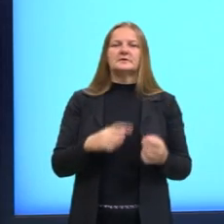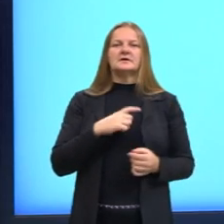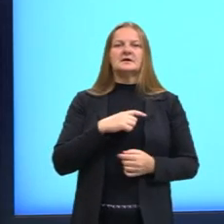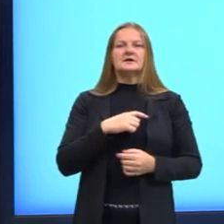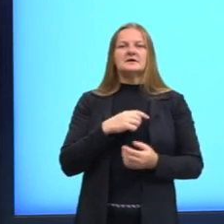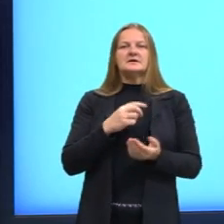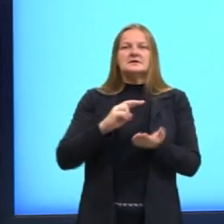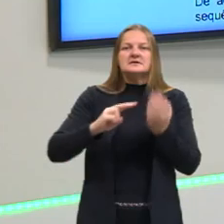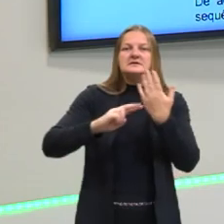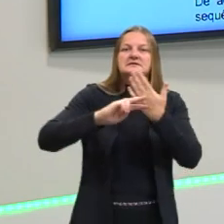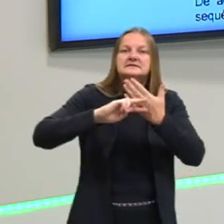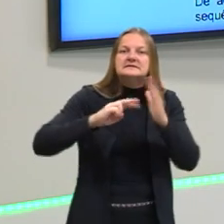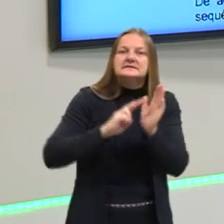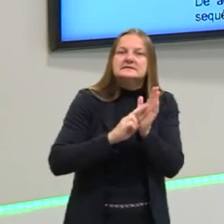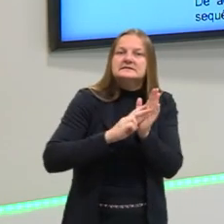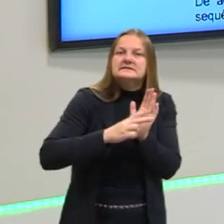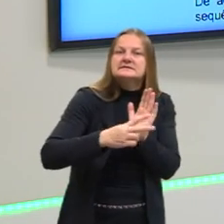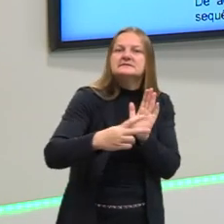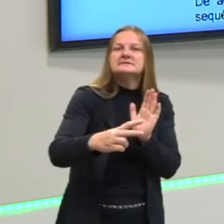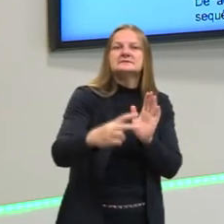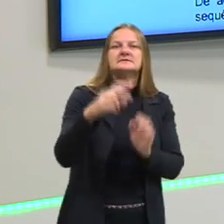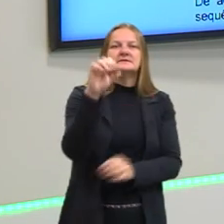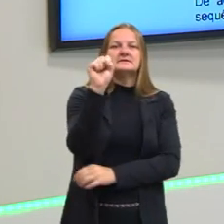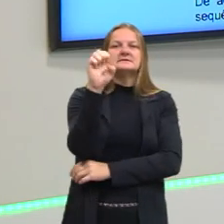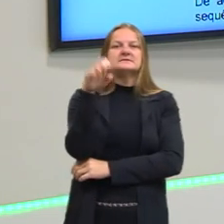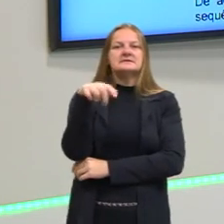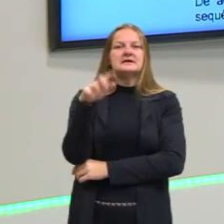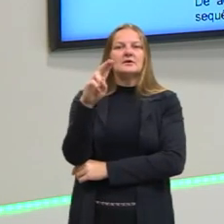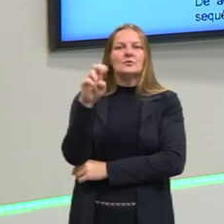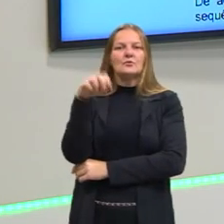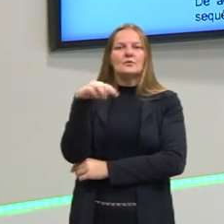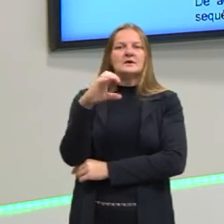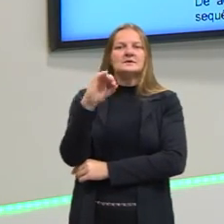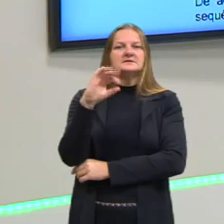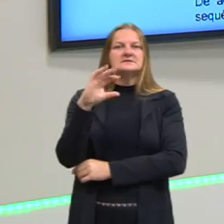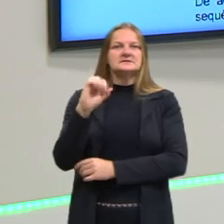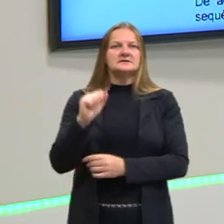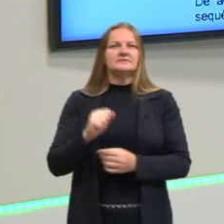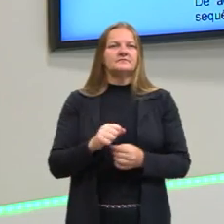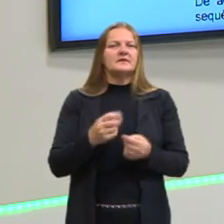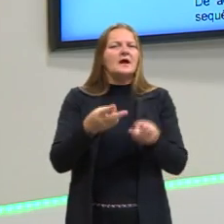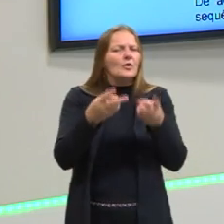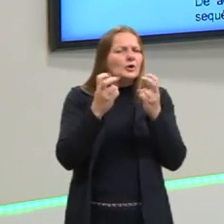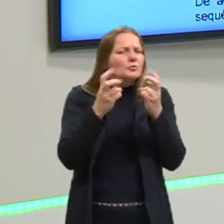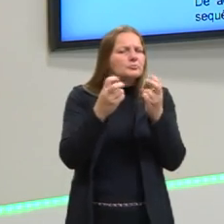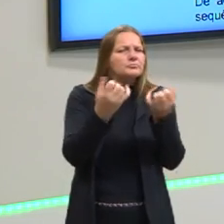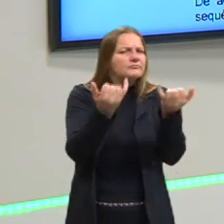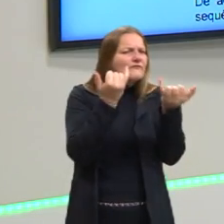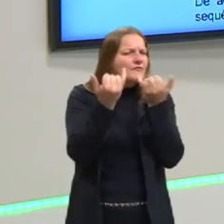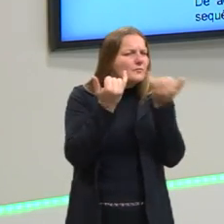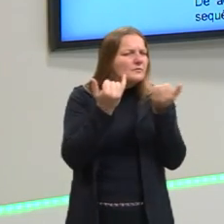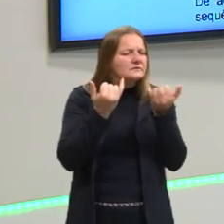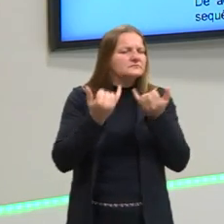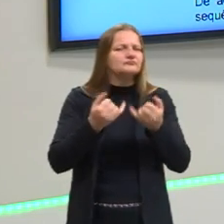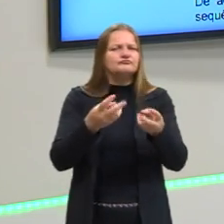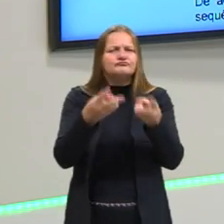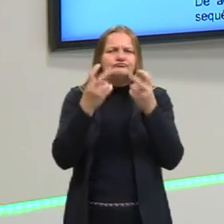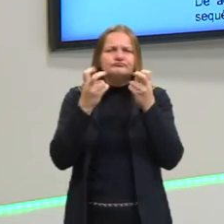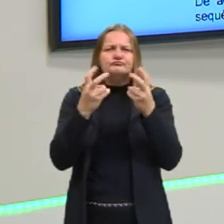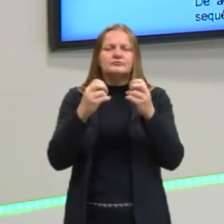enunciado aqui está nos pedindo? Está nos pedindo que a gente deduza, a partir dessas informações, e dessas